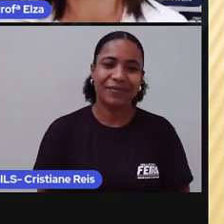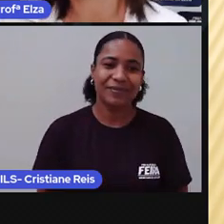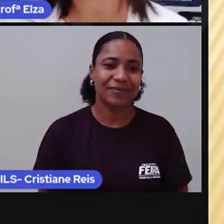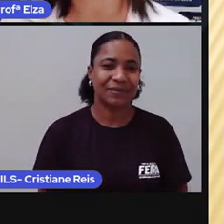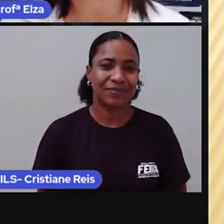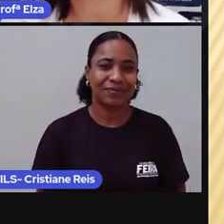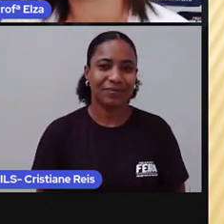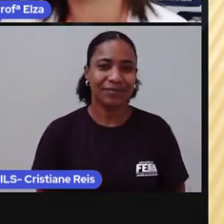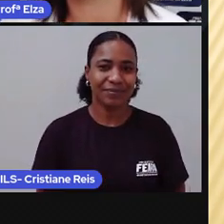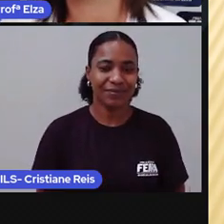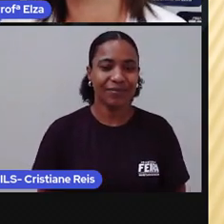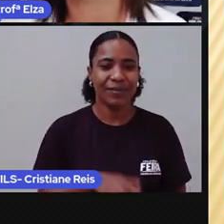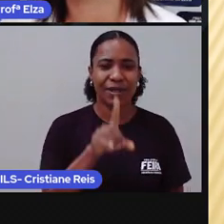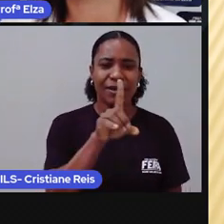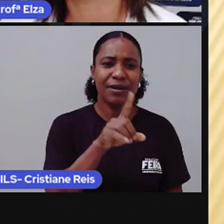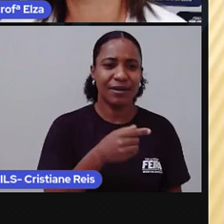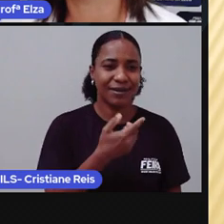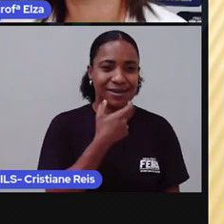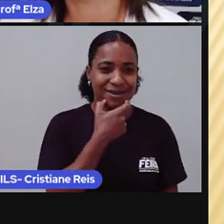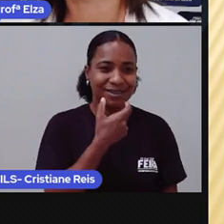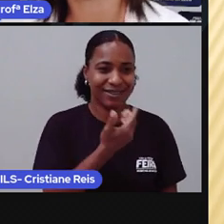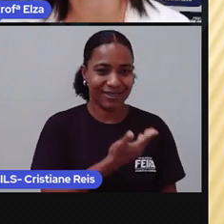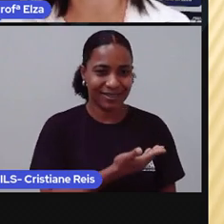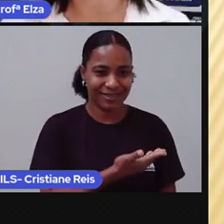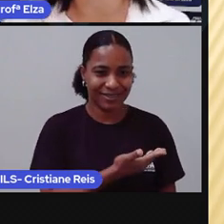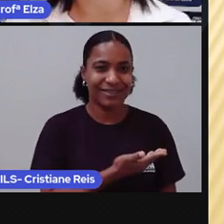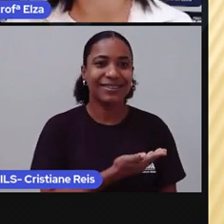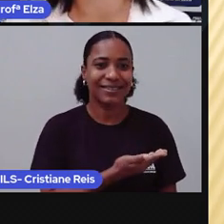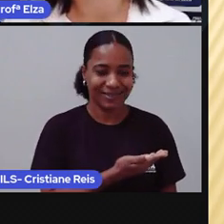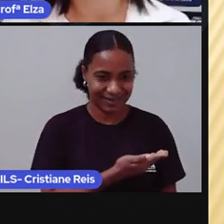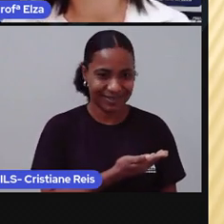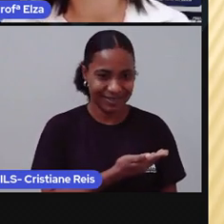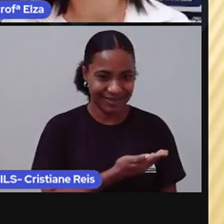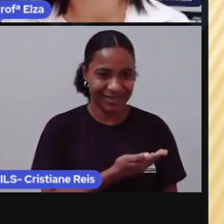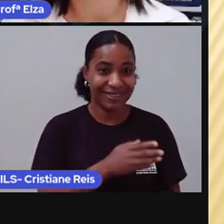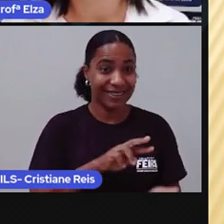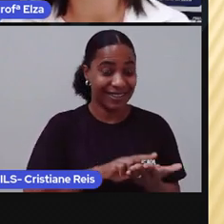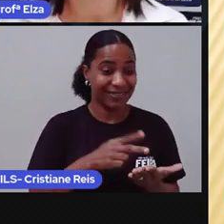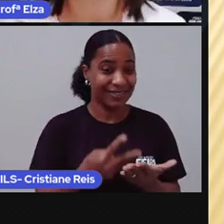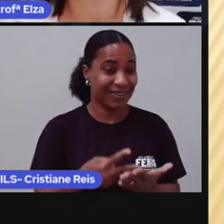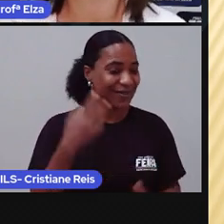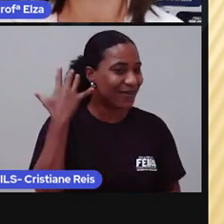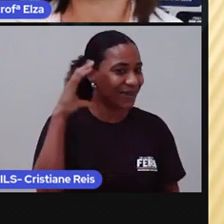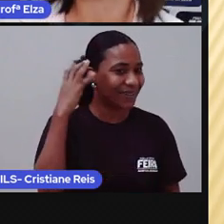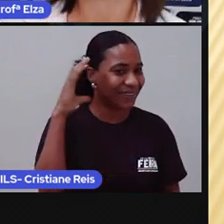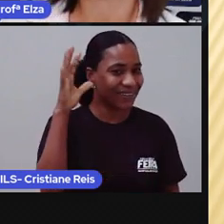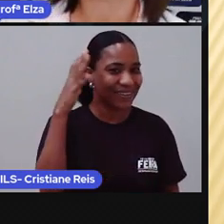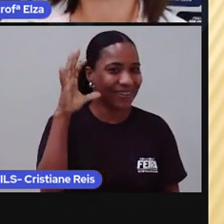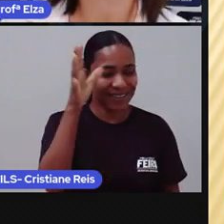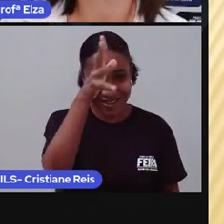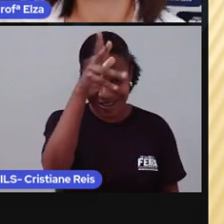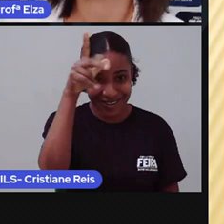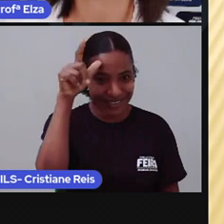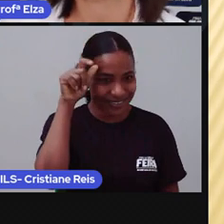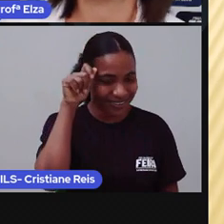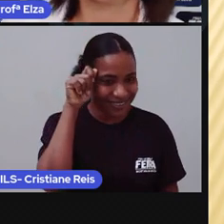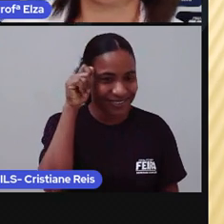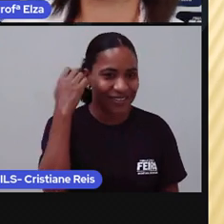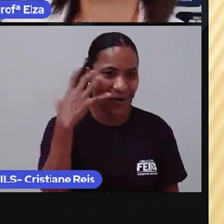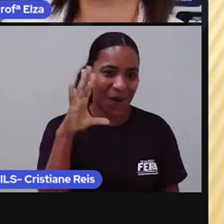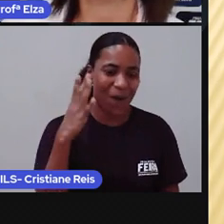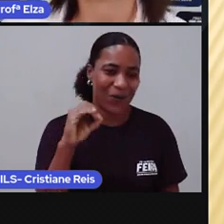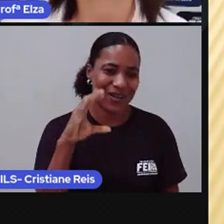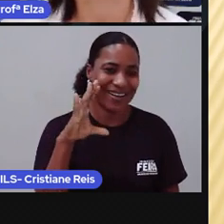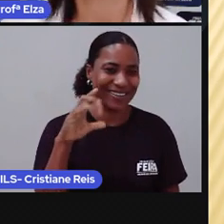Diet Coke. Coca-Cola. Quem não conhece a famosa Coca